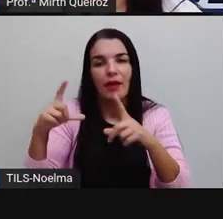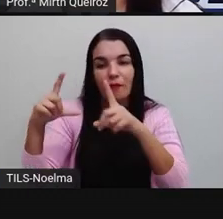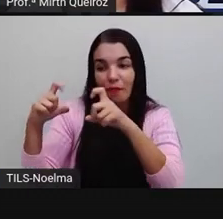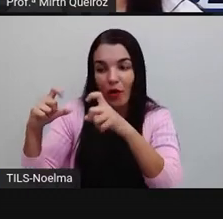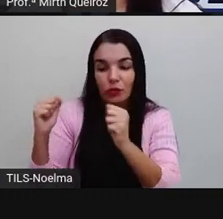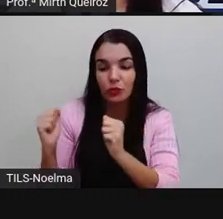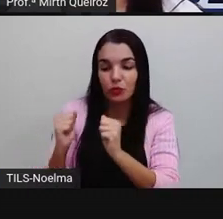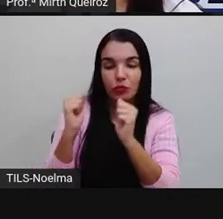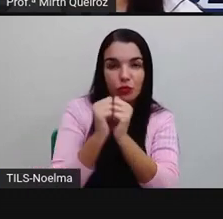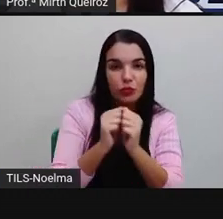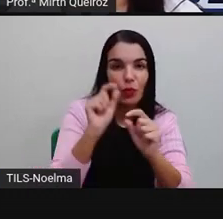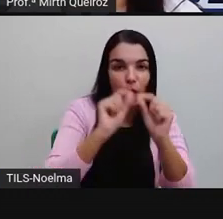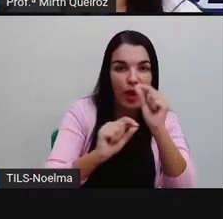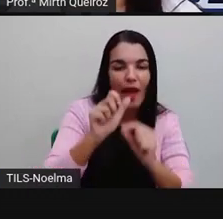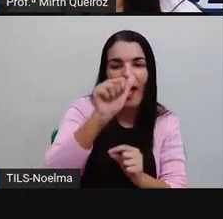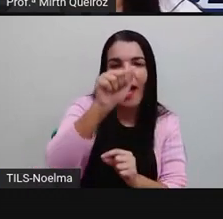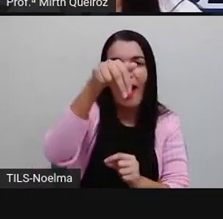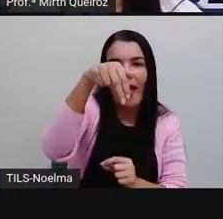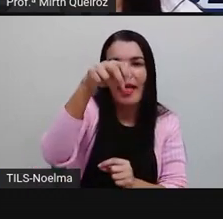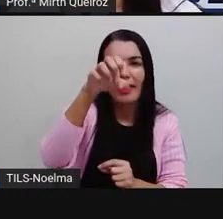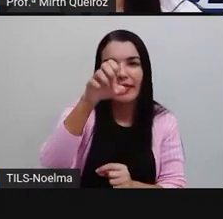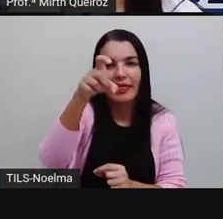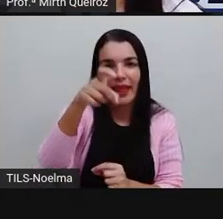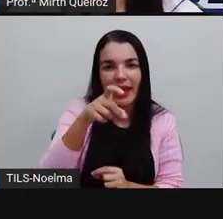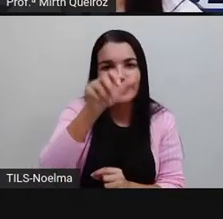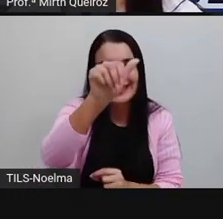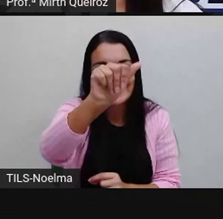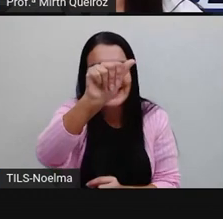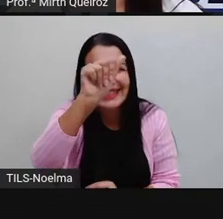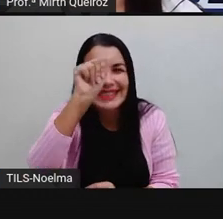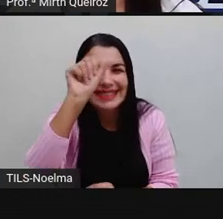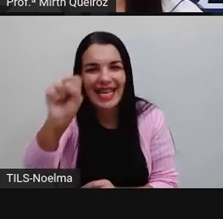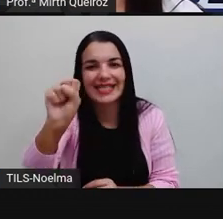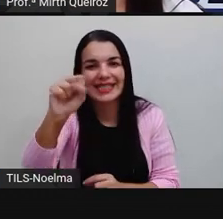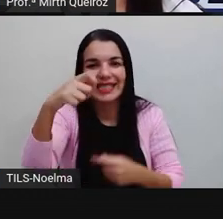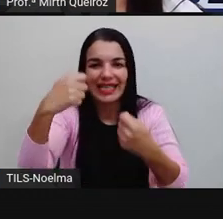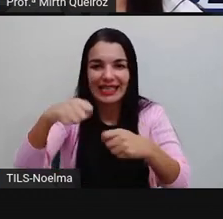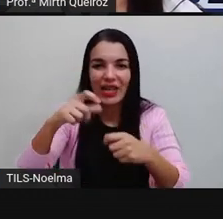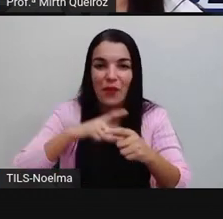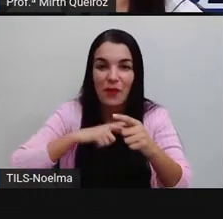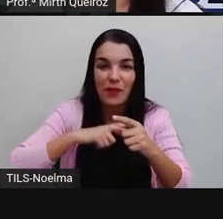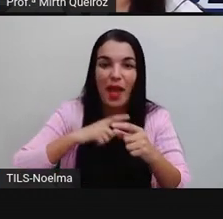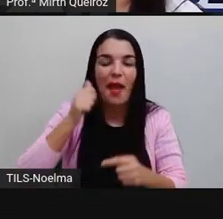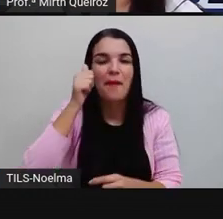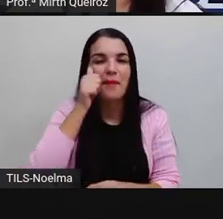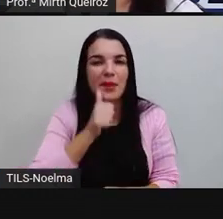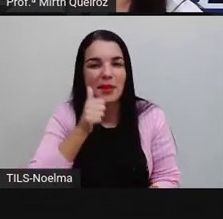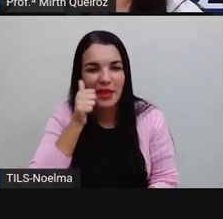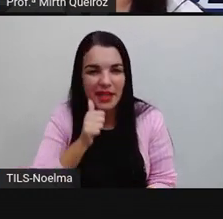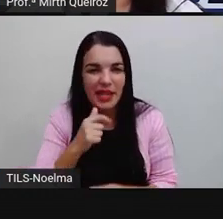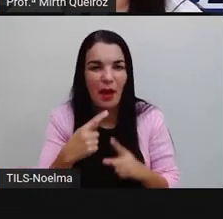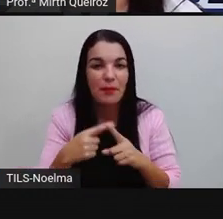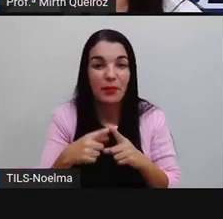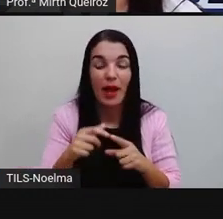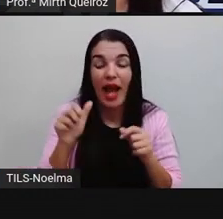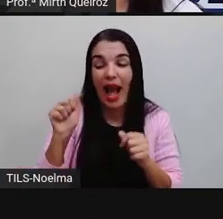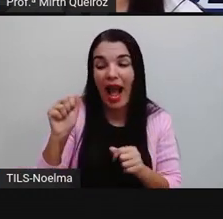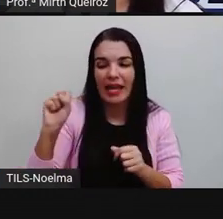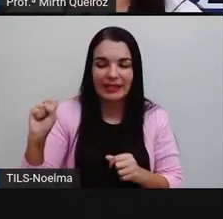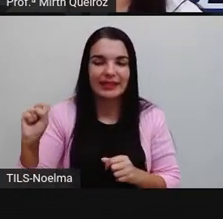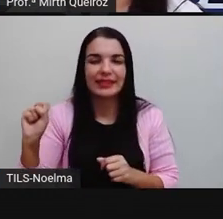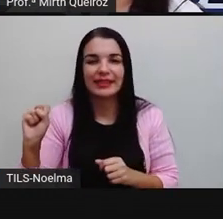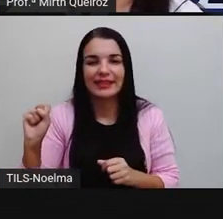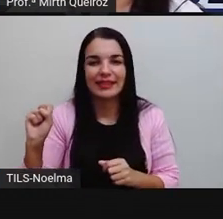seguem anexas. Anexas, gênero feminino e plural, porque fotos. As fotos.